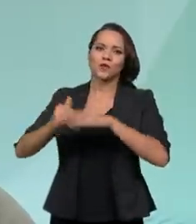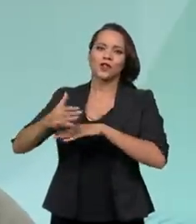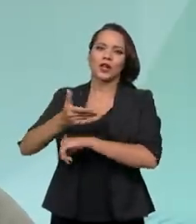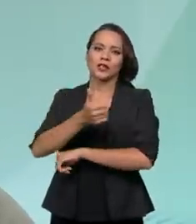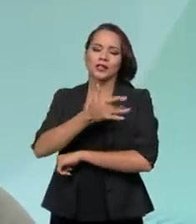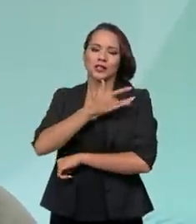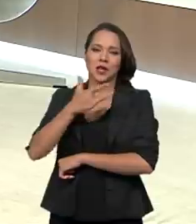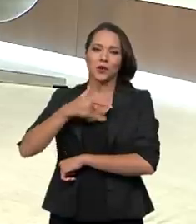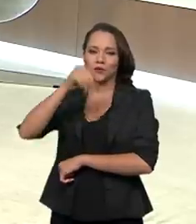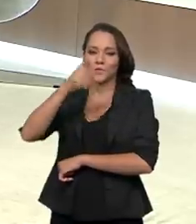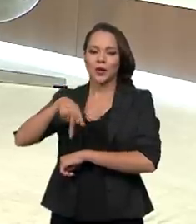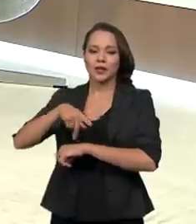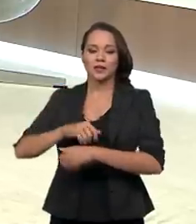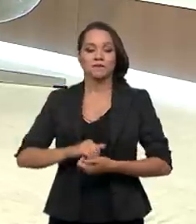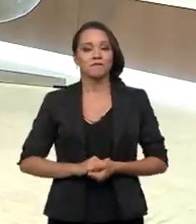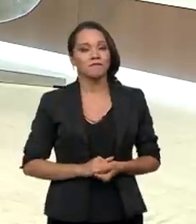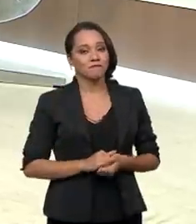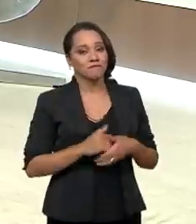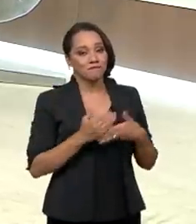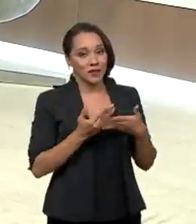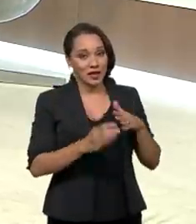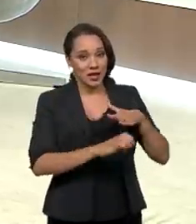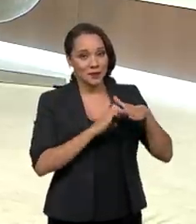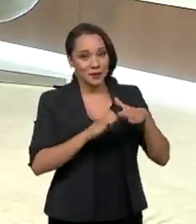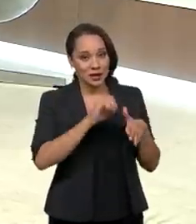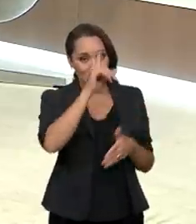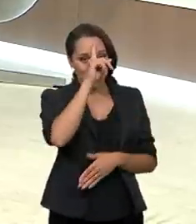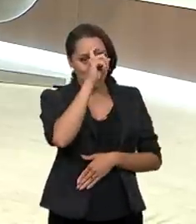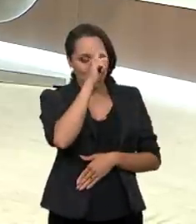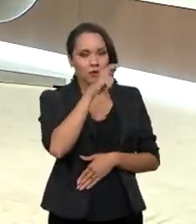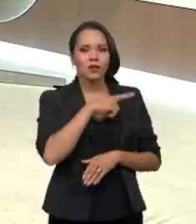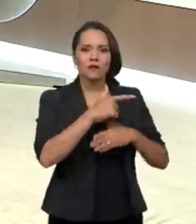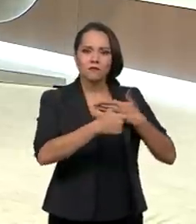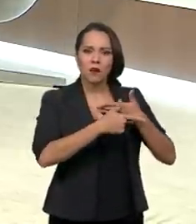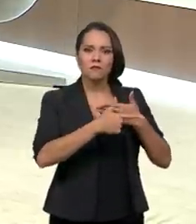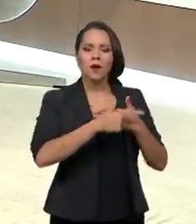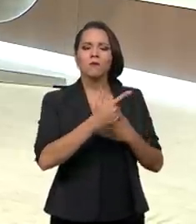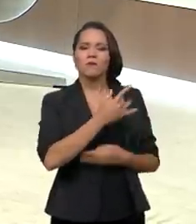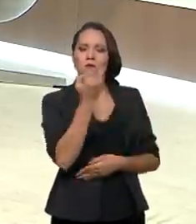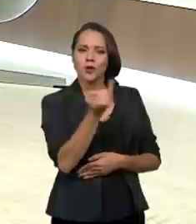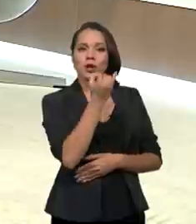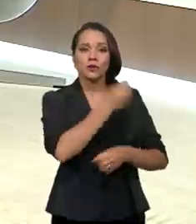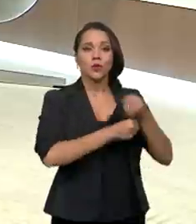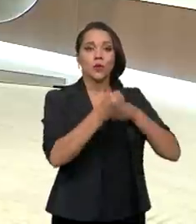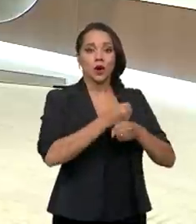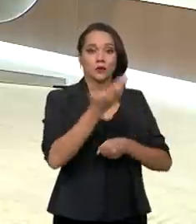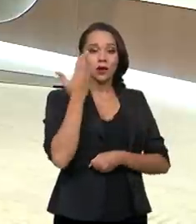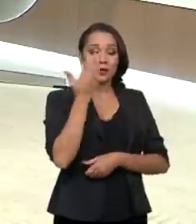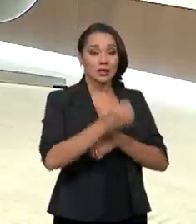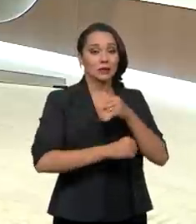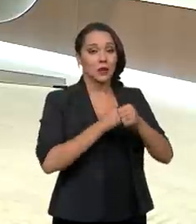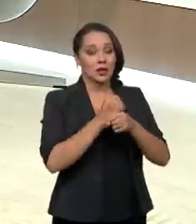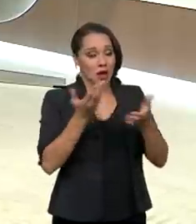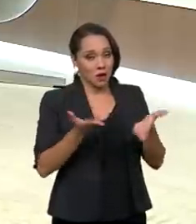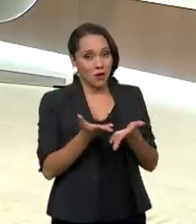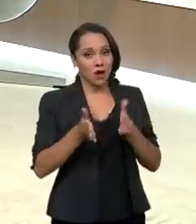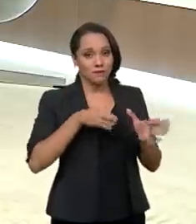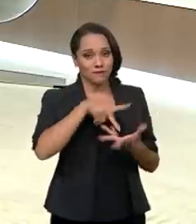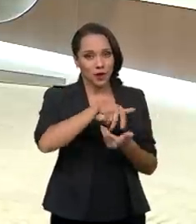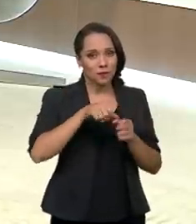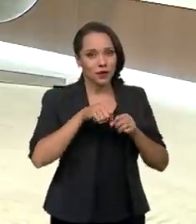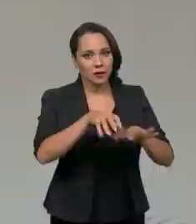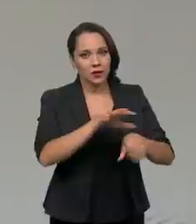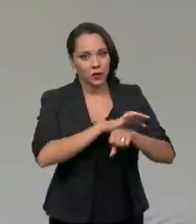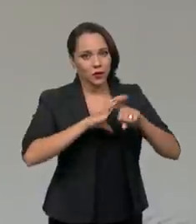de saúde do país. E aí, Bicério Sistema Único de Saúde, tiveram um papel central no ano passado e nesse ano por conta da pandemia da Covid